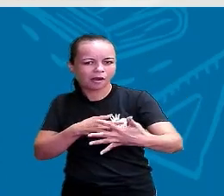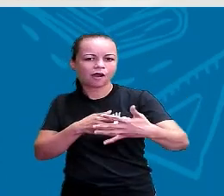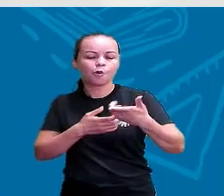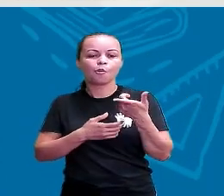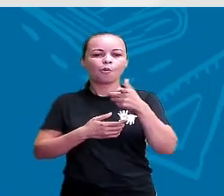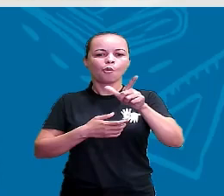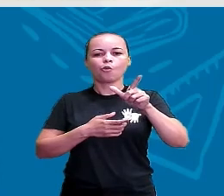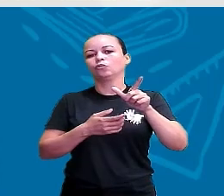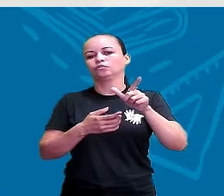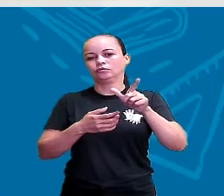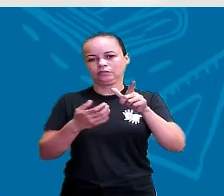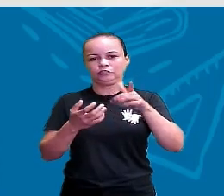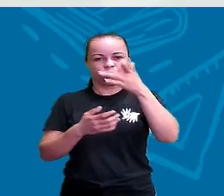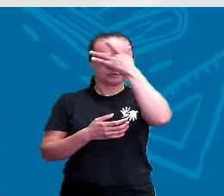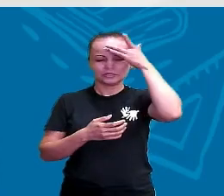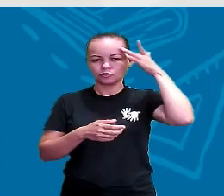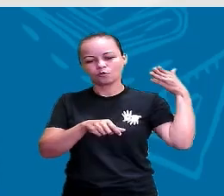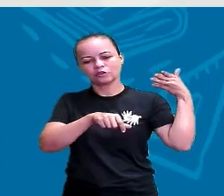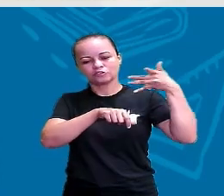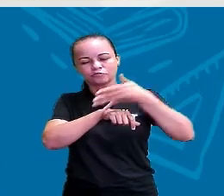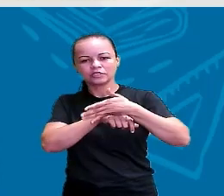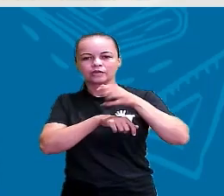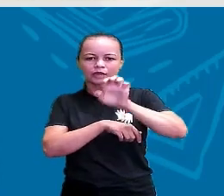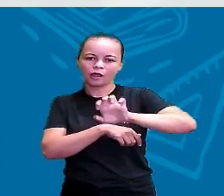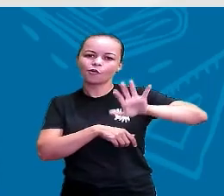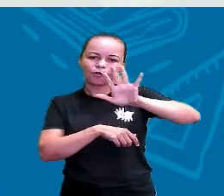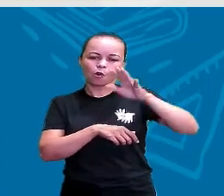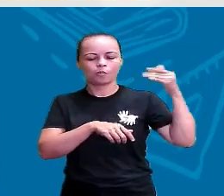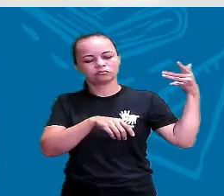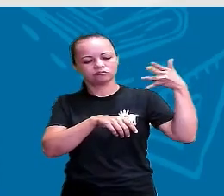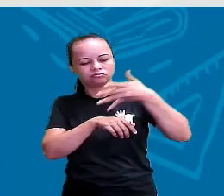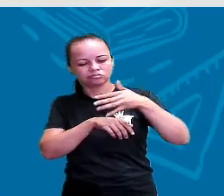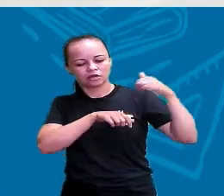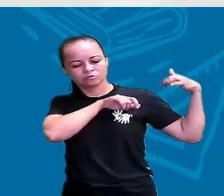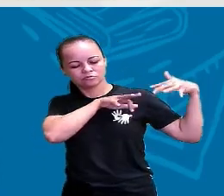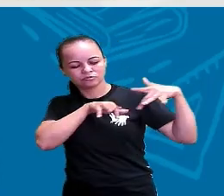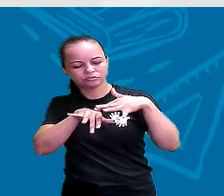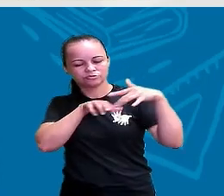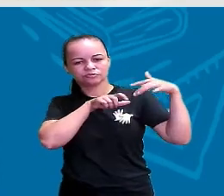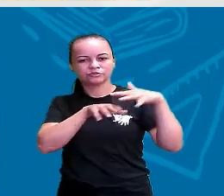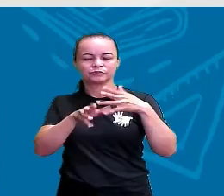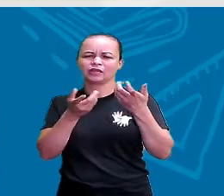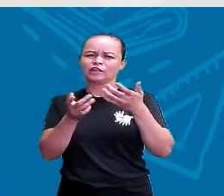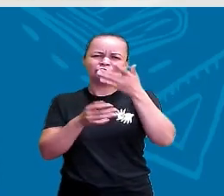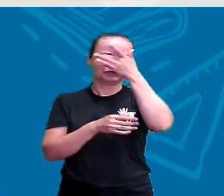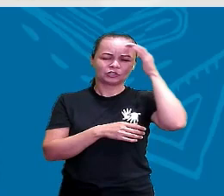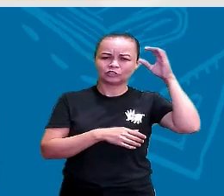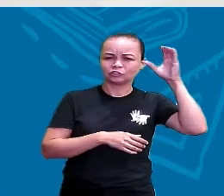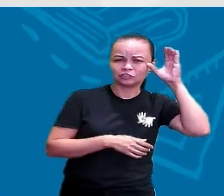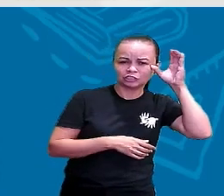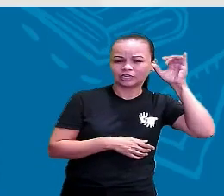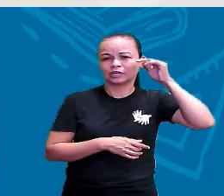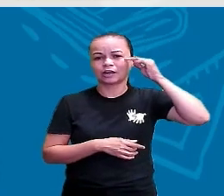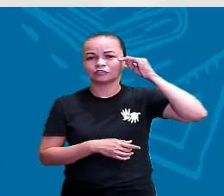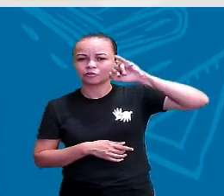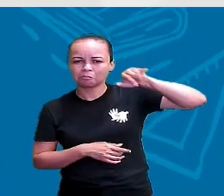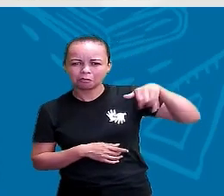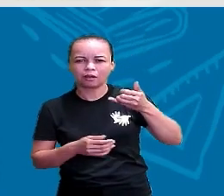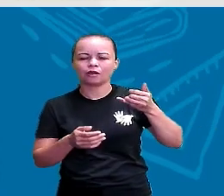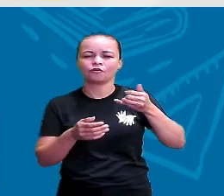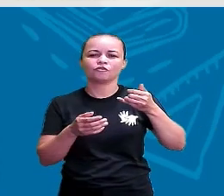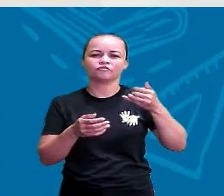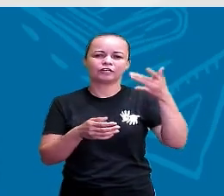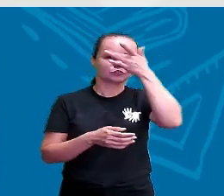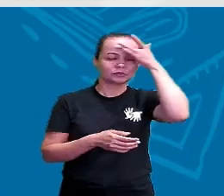imigrantes europeus também vieram para cá, né? E asiáticos também, o pessoal da China, do Japão, que vieram morar no Brasil.